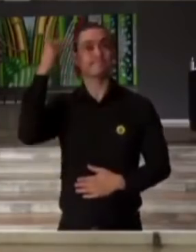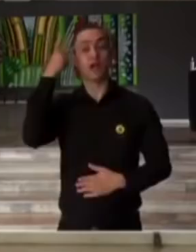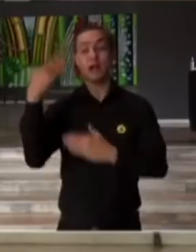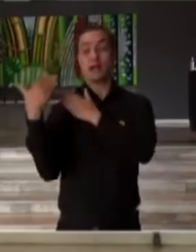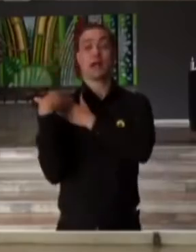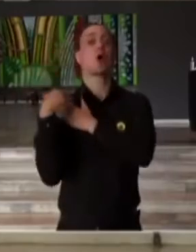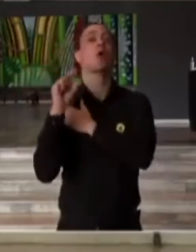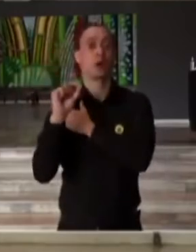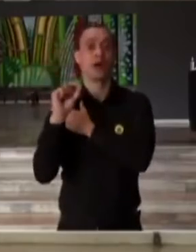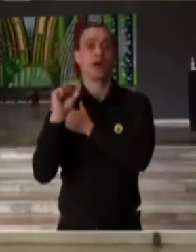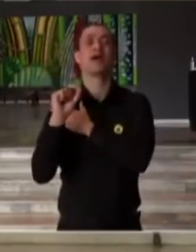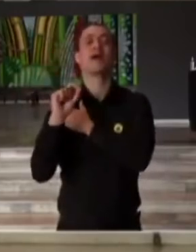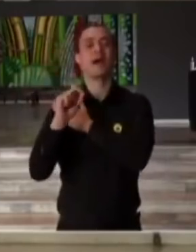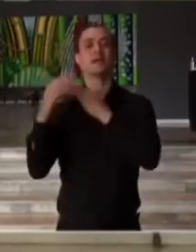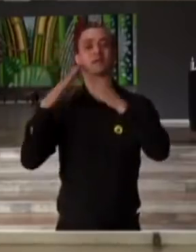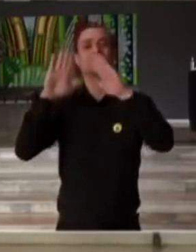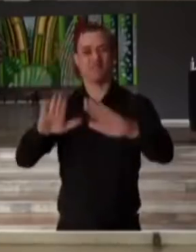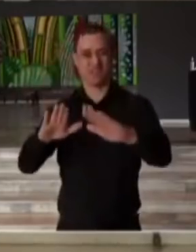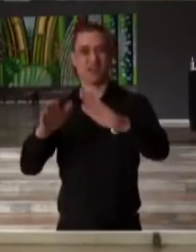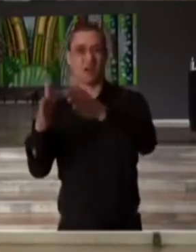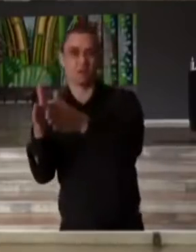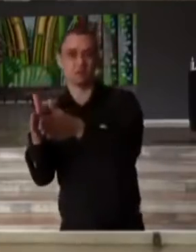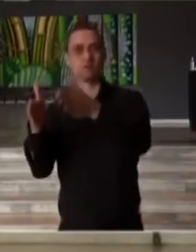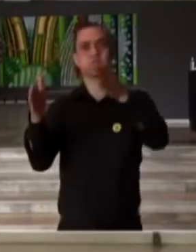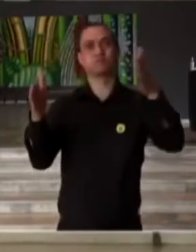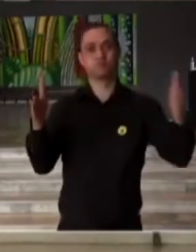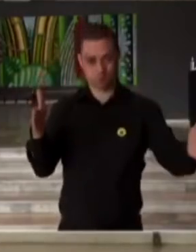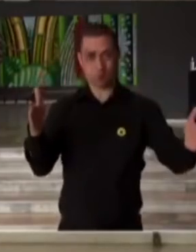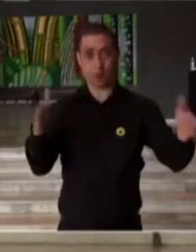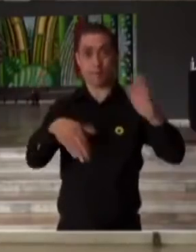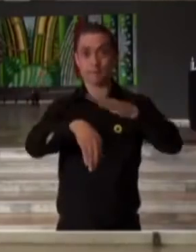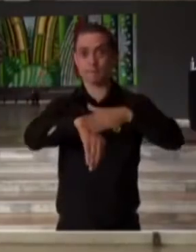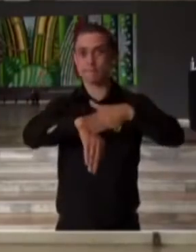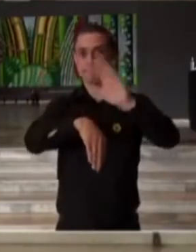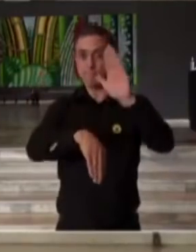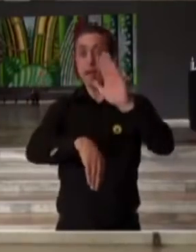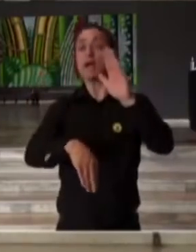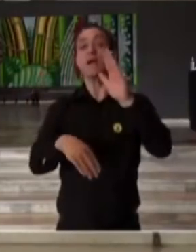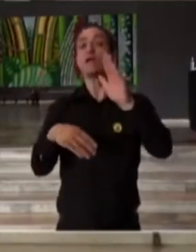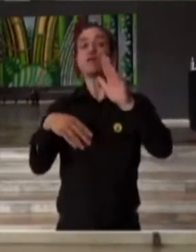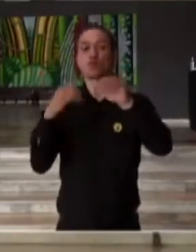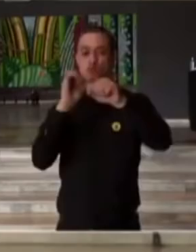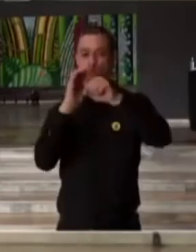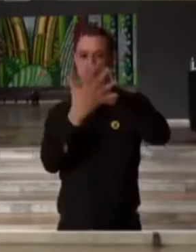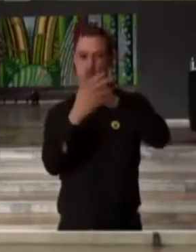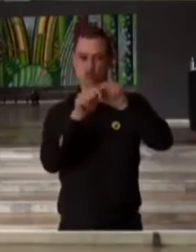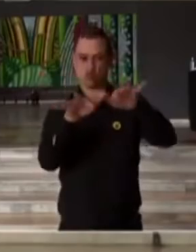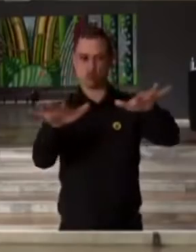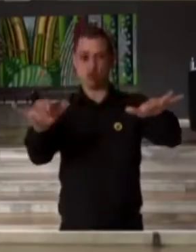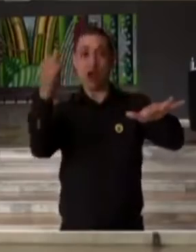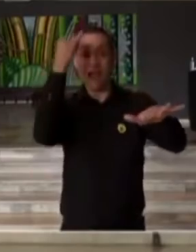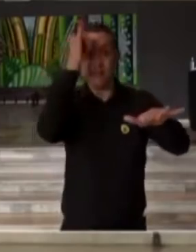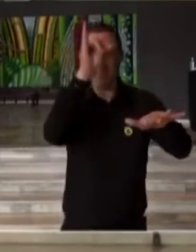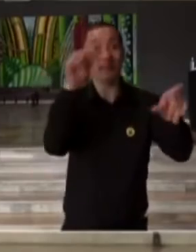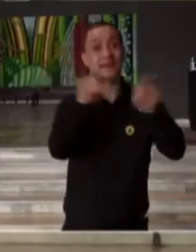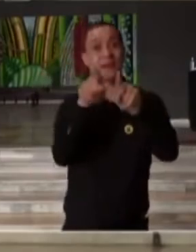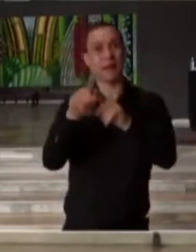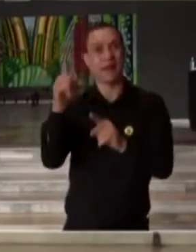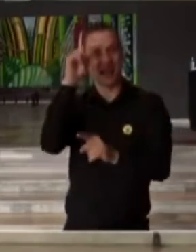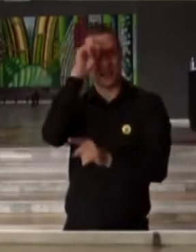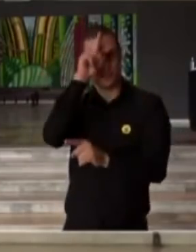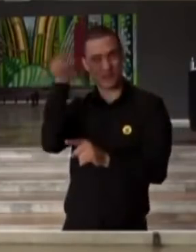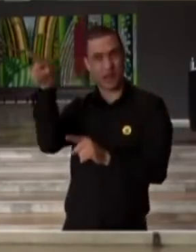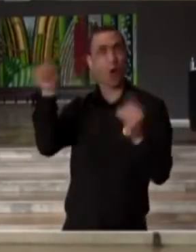é pela prorrogação desta quarentena para evitar o colapso no atendimento da saúde